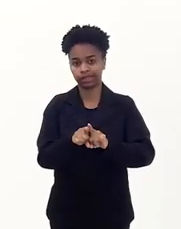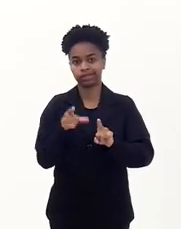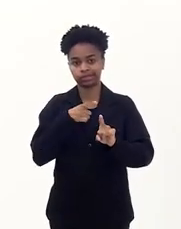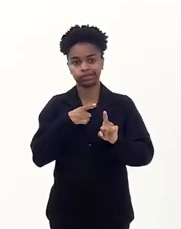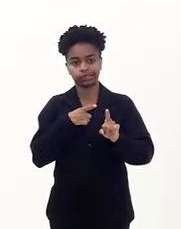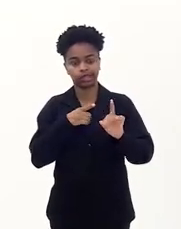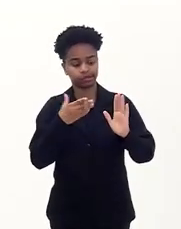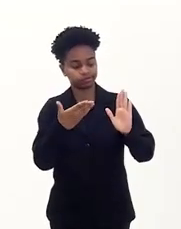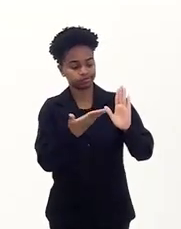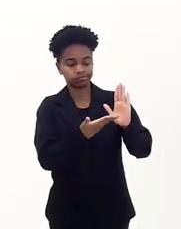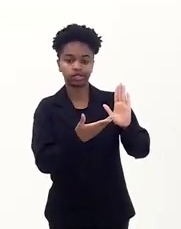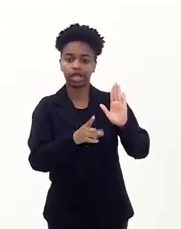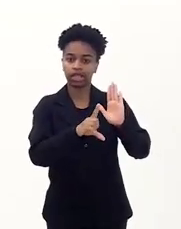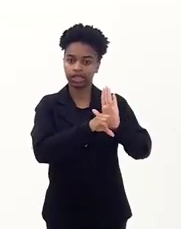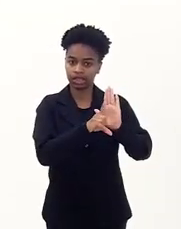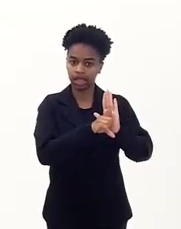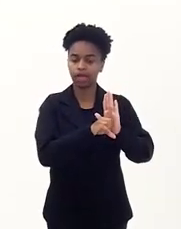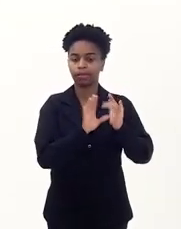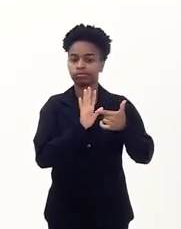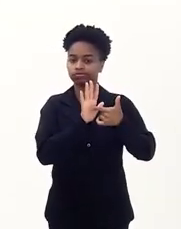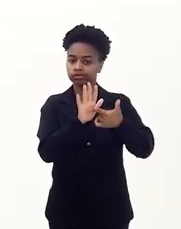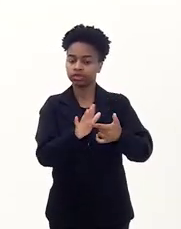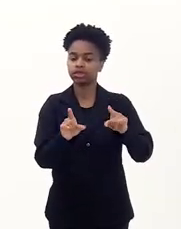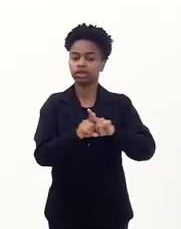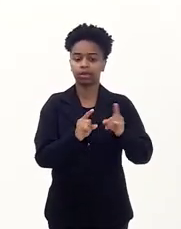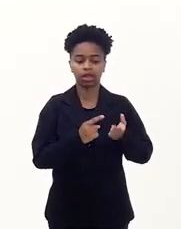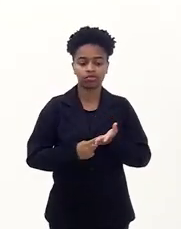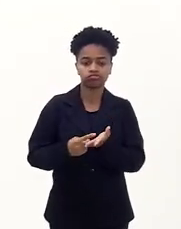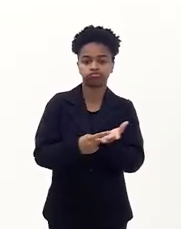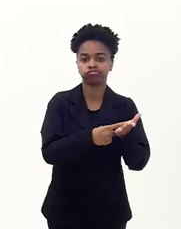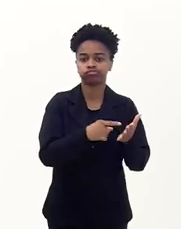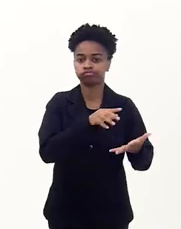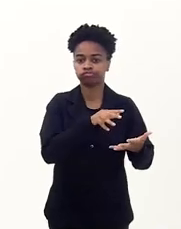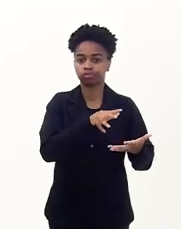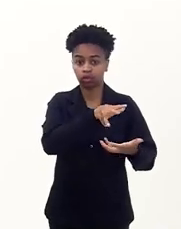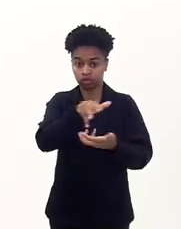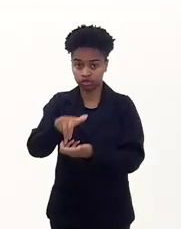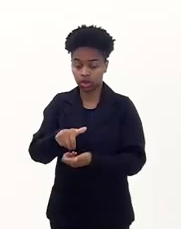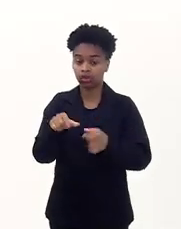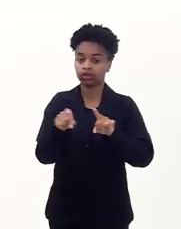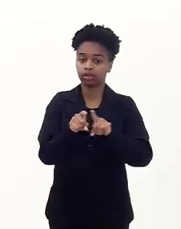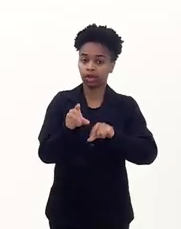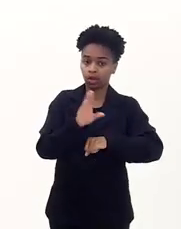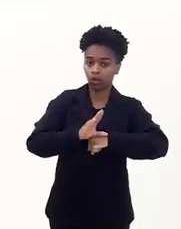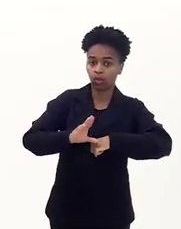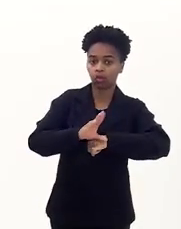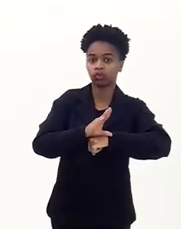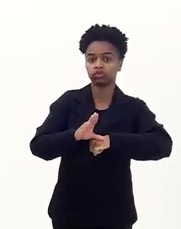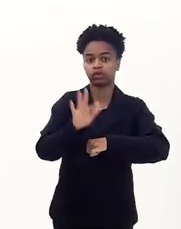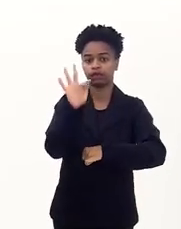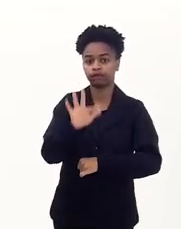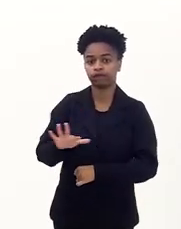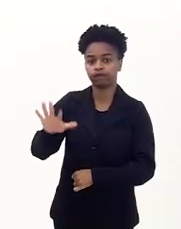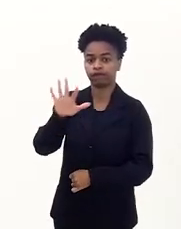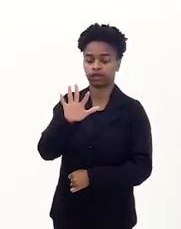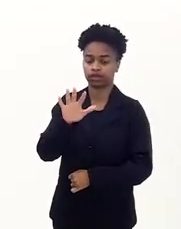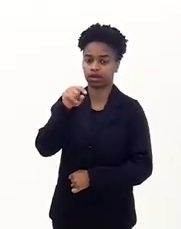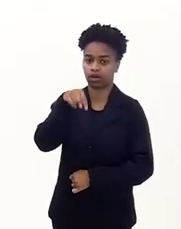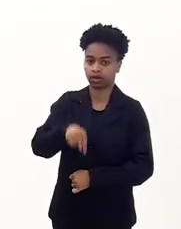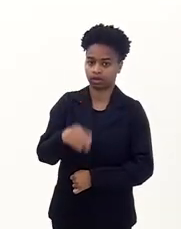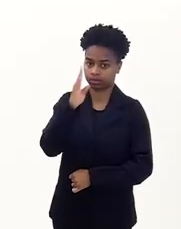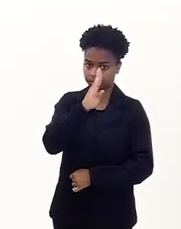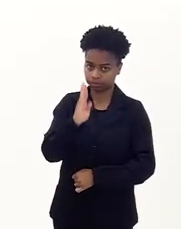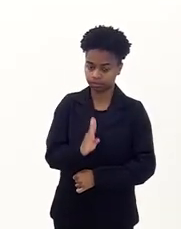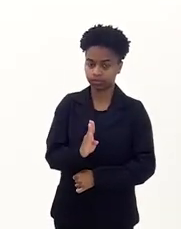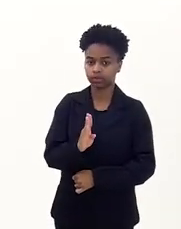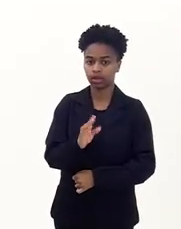respaldados pela legislação, por convenções internacionais, pela Constituição da República